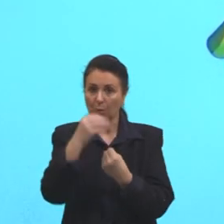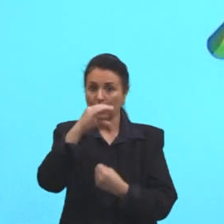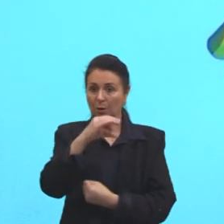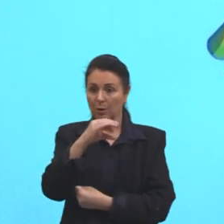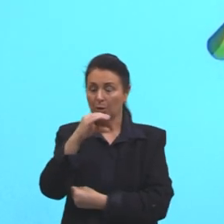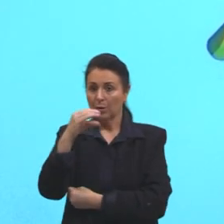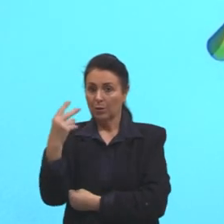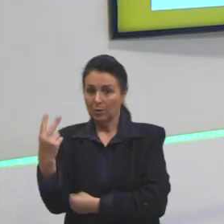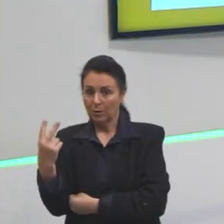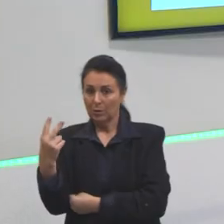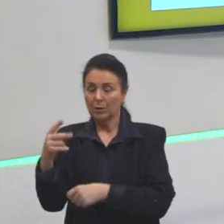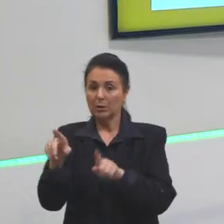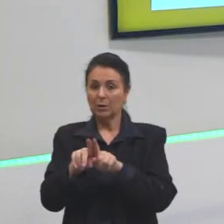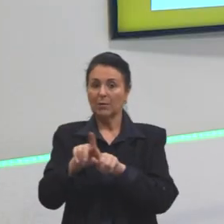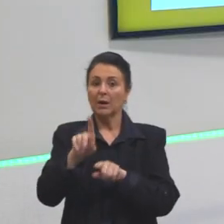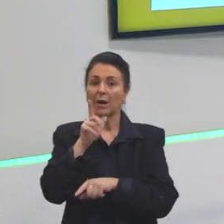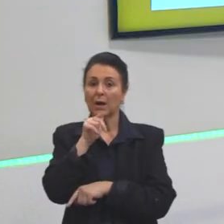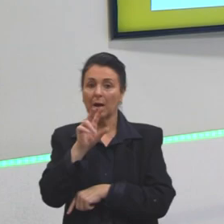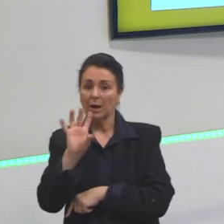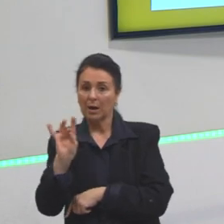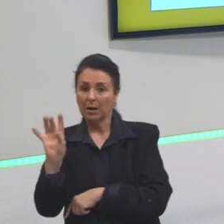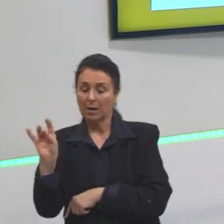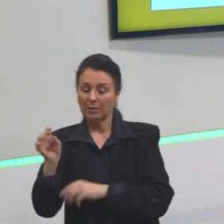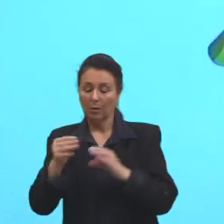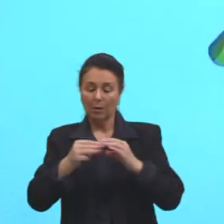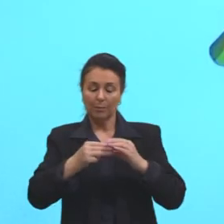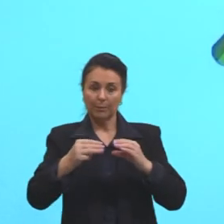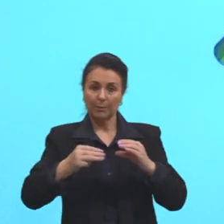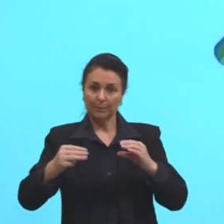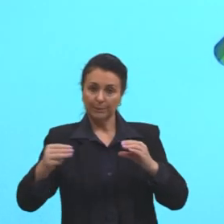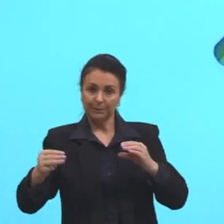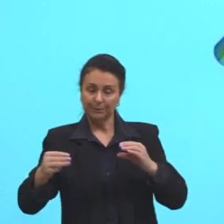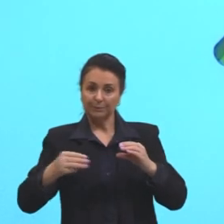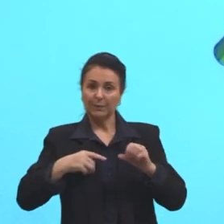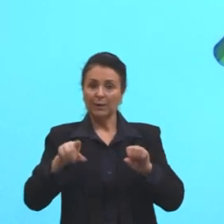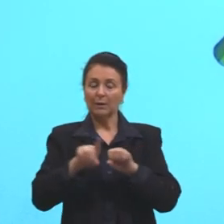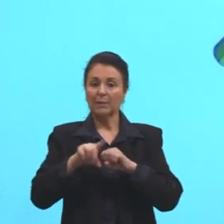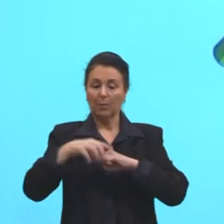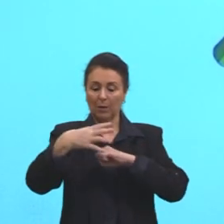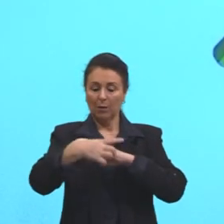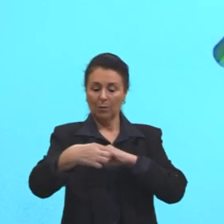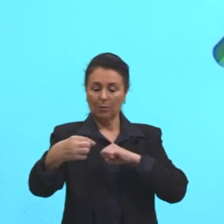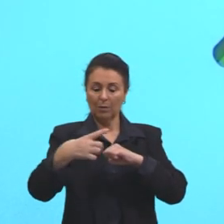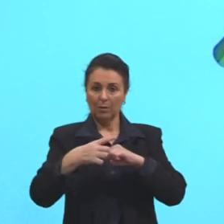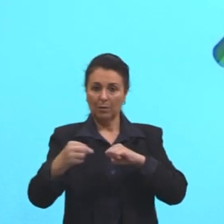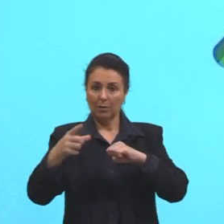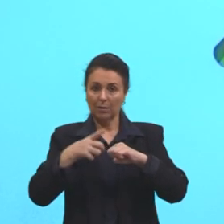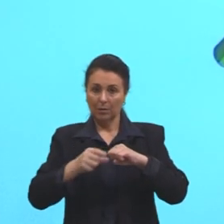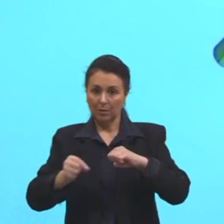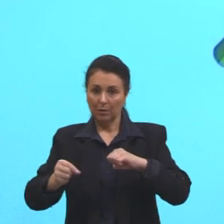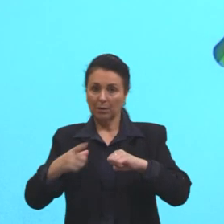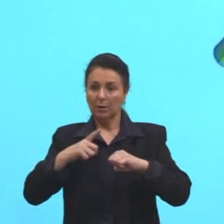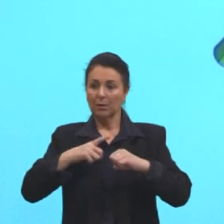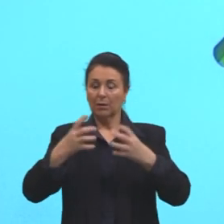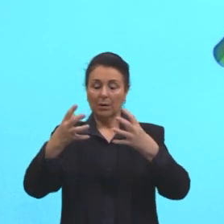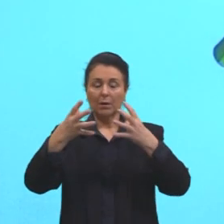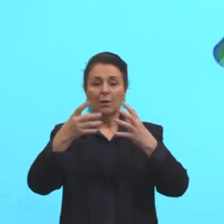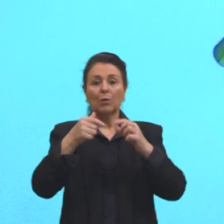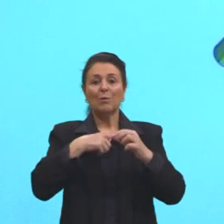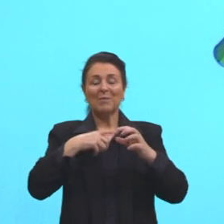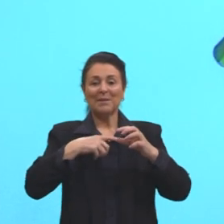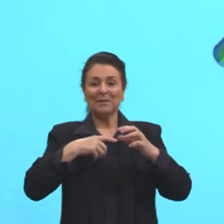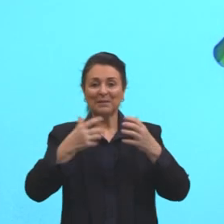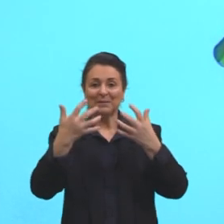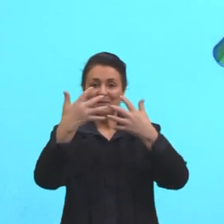e água, tá? Então, a mitocôndria é uma organela que é a função dela, uma das funções dela